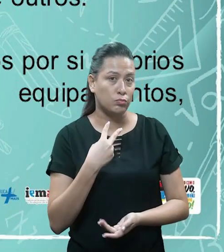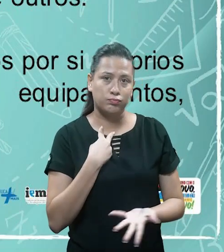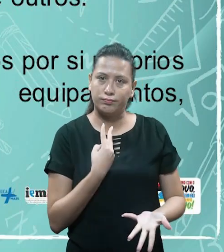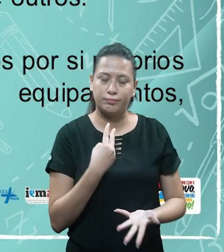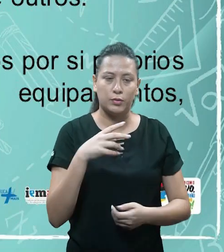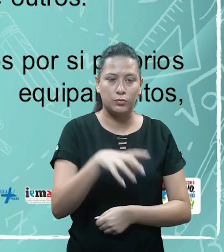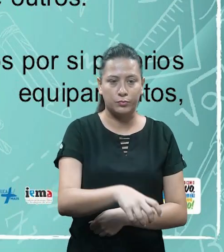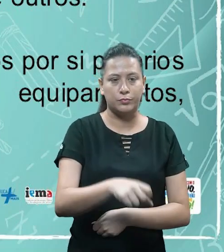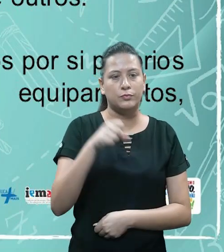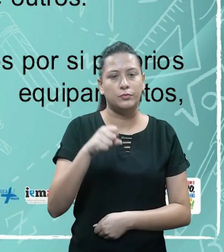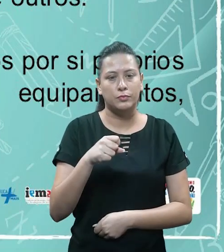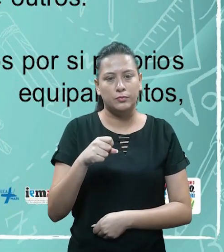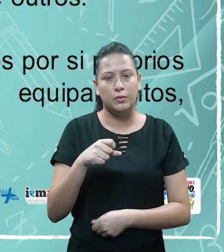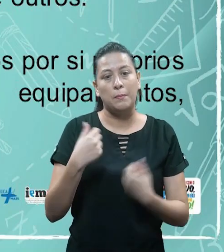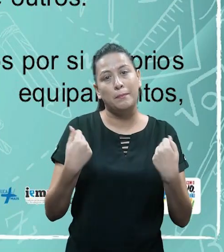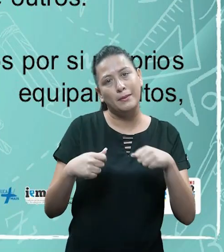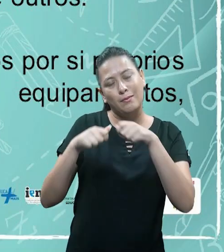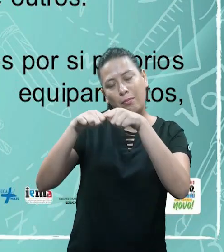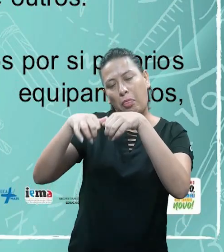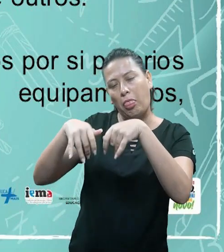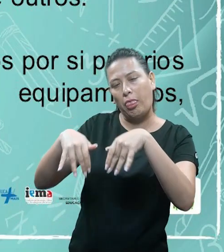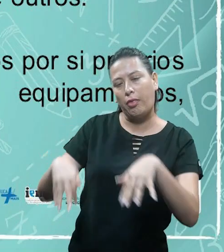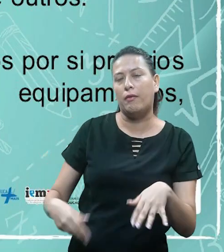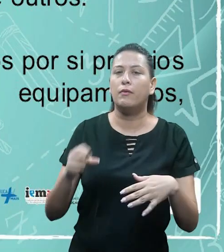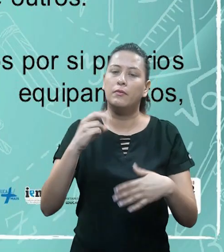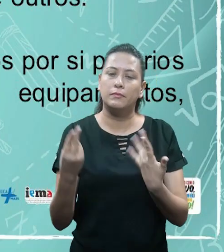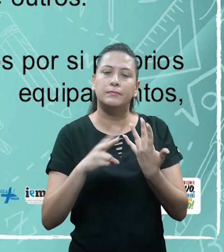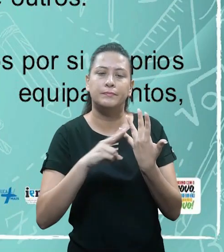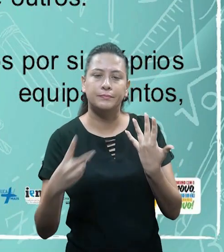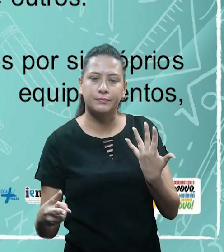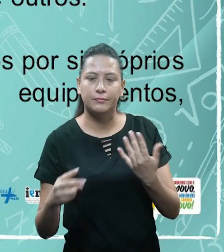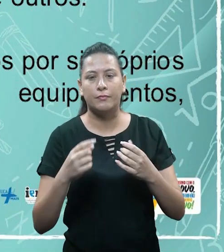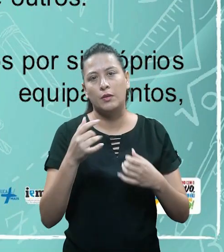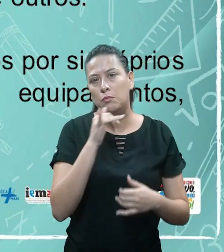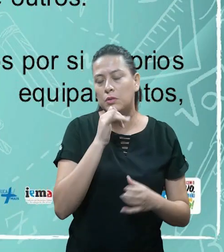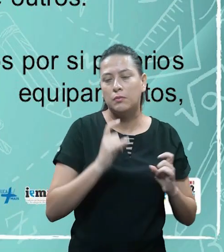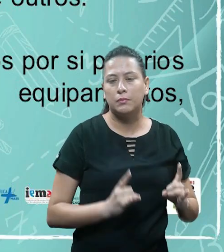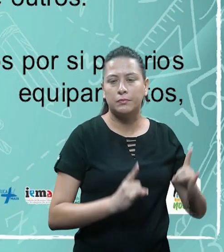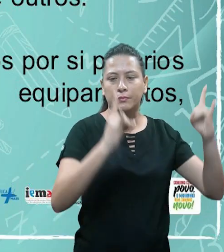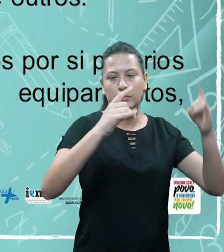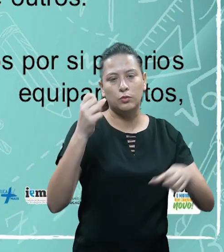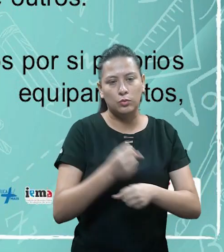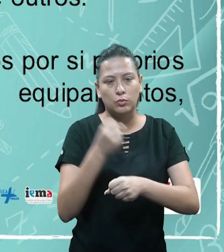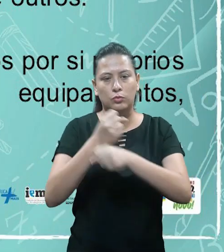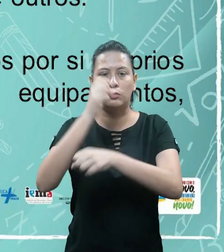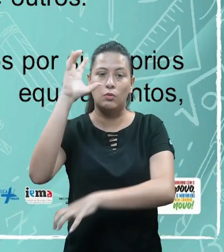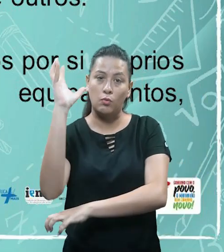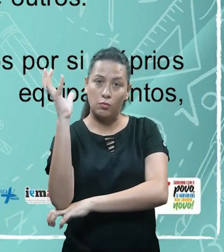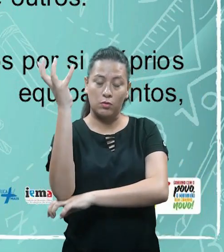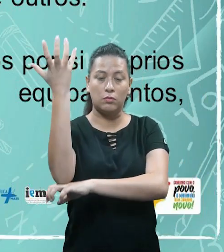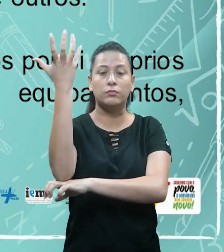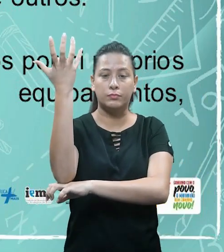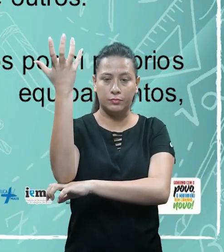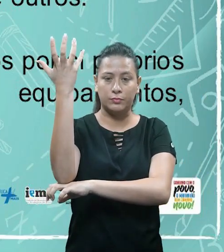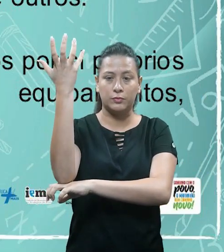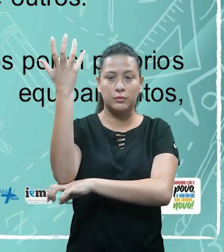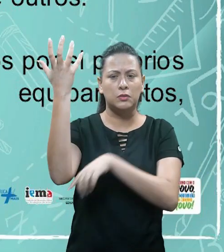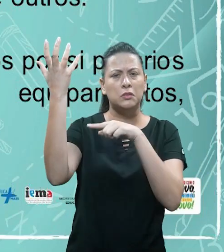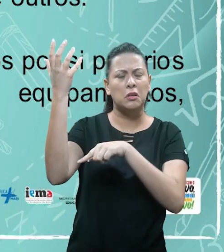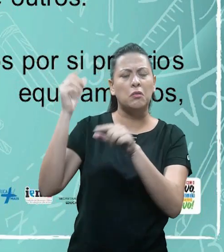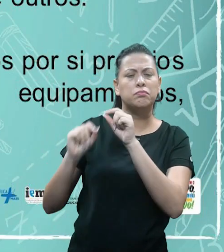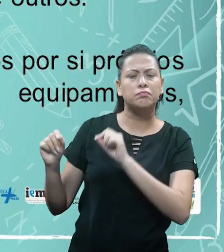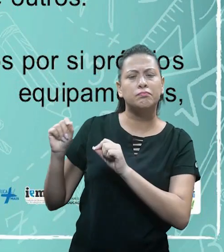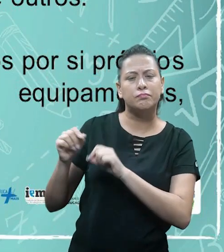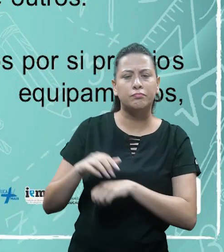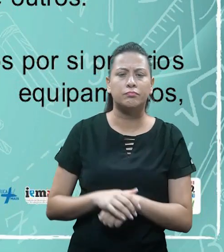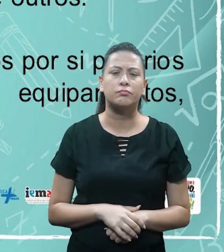retirados sem destruição ou danos, tá? Edifícios, construções, árvores. Nesse caso, as árvores diz